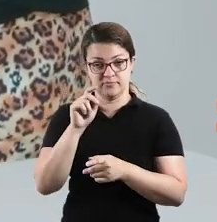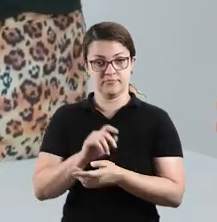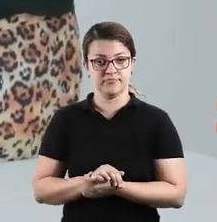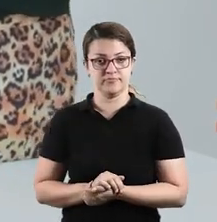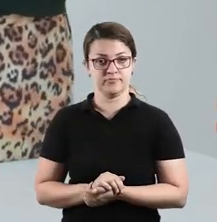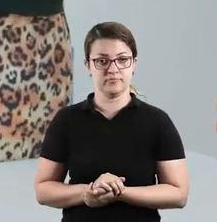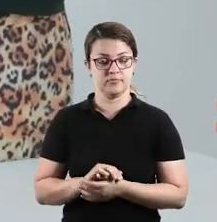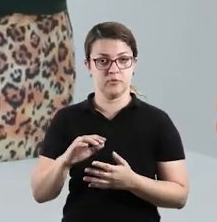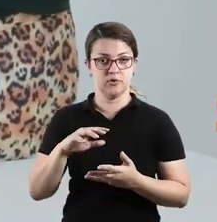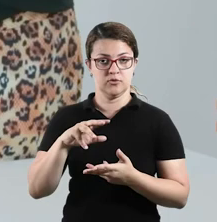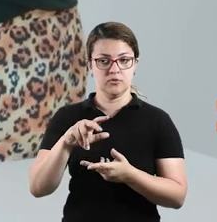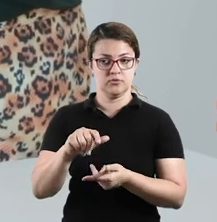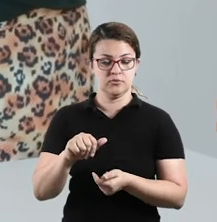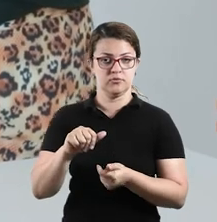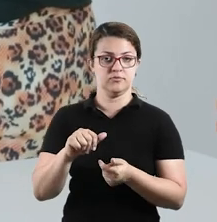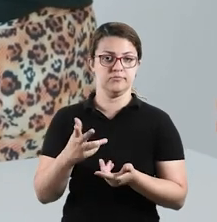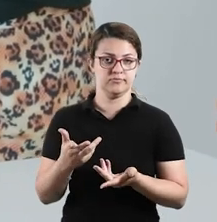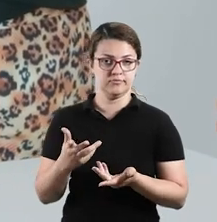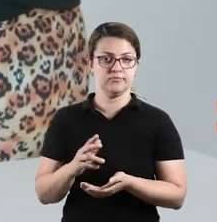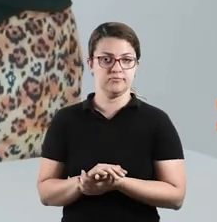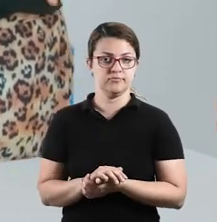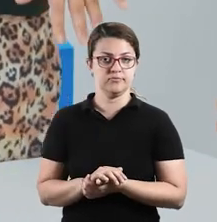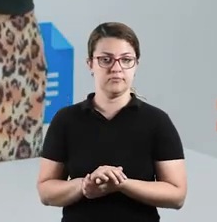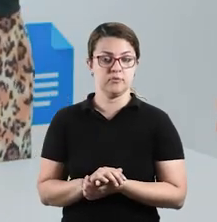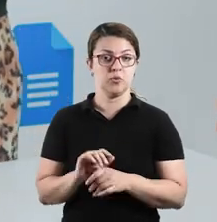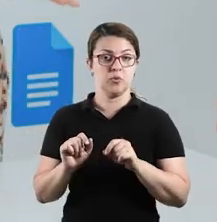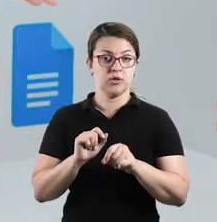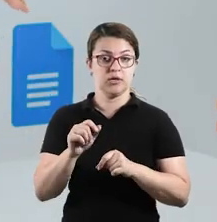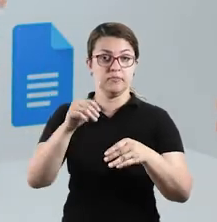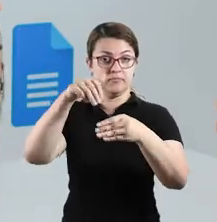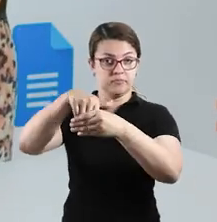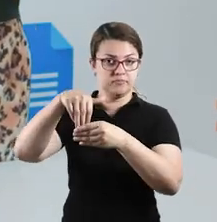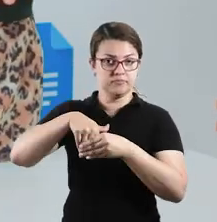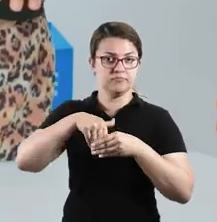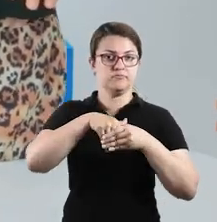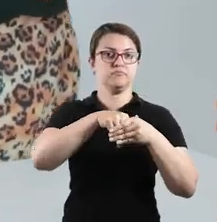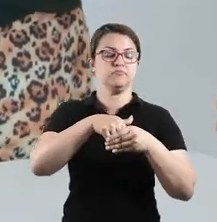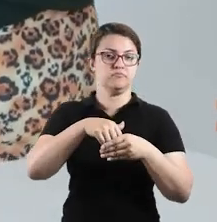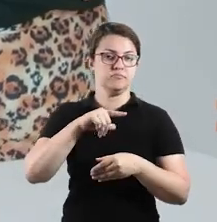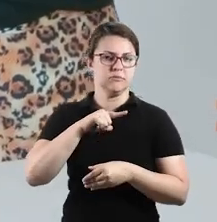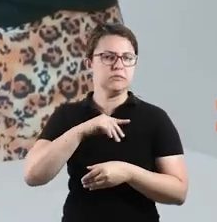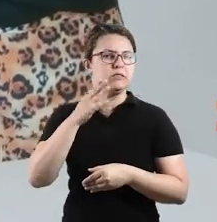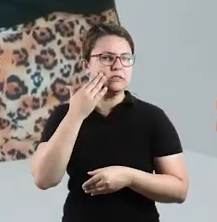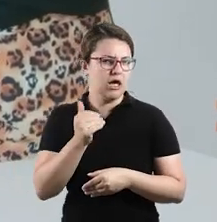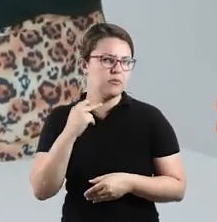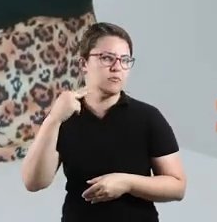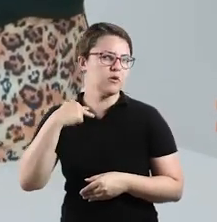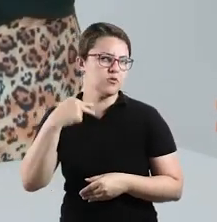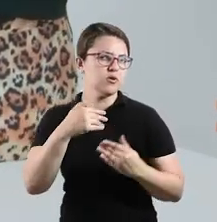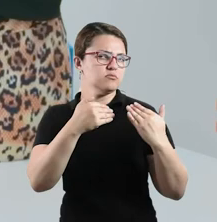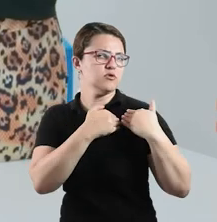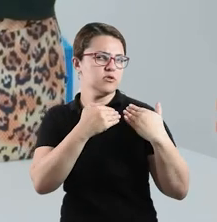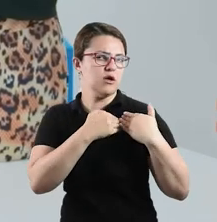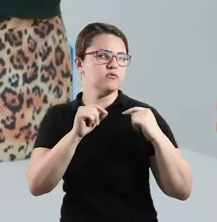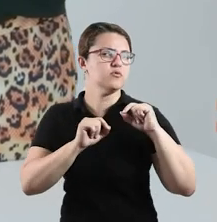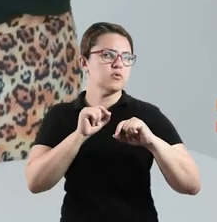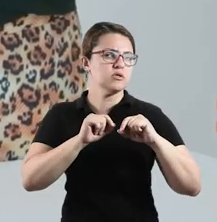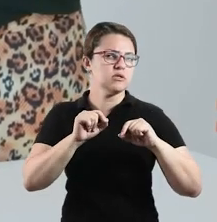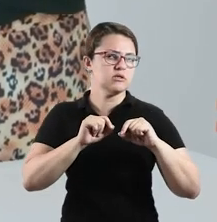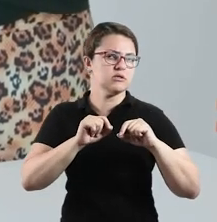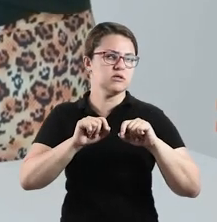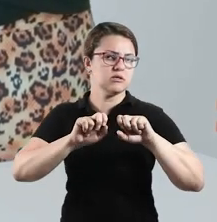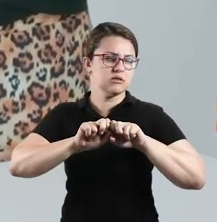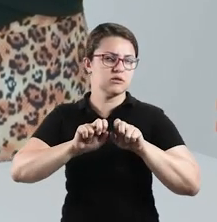Em geografia, nós vamos falar sobre um tema que tá muito em alta agora, eleições. Você sabe o que faz um vereador na Câmara da sua cidade?